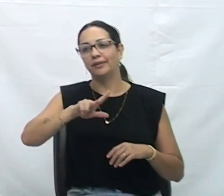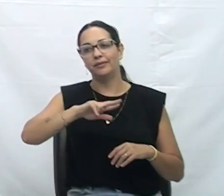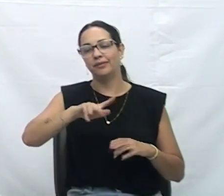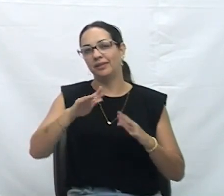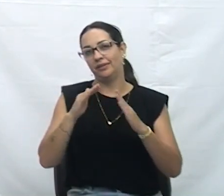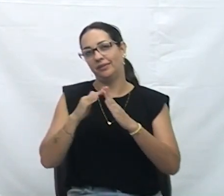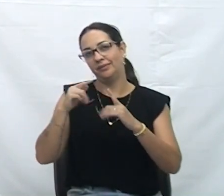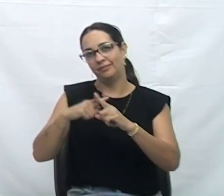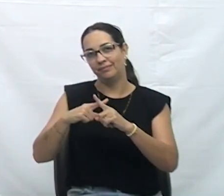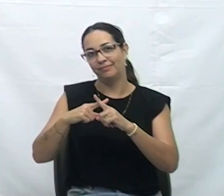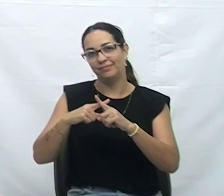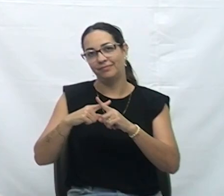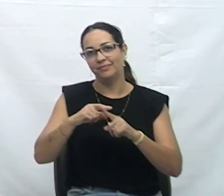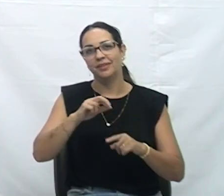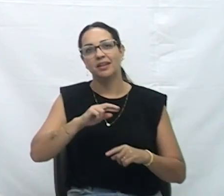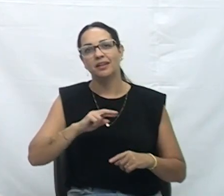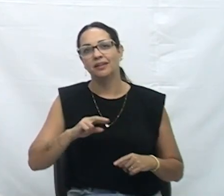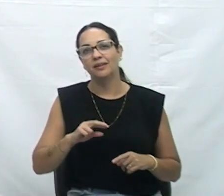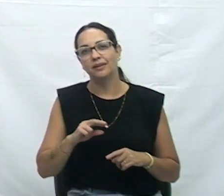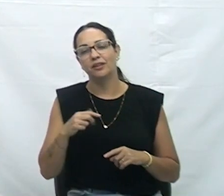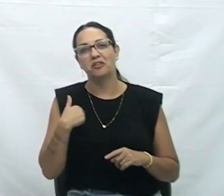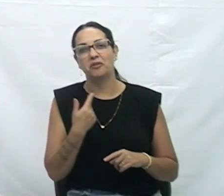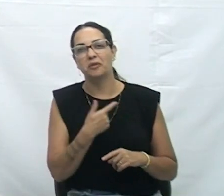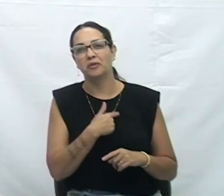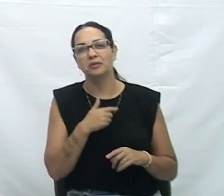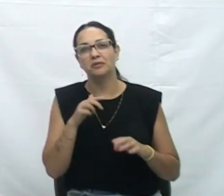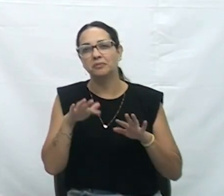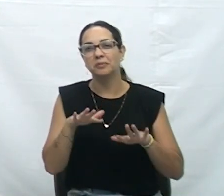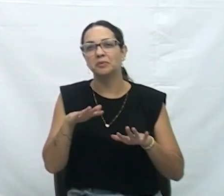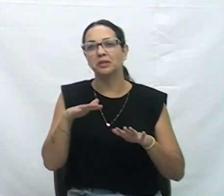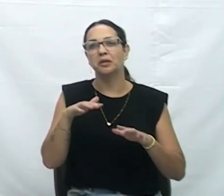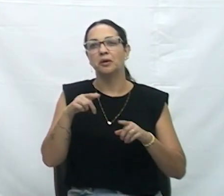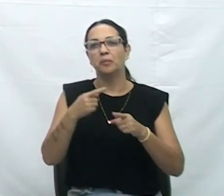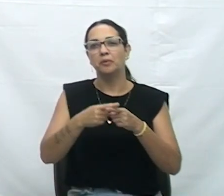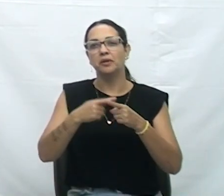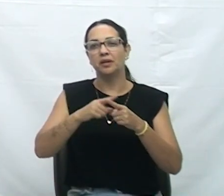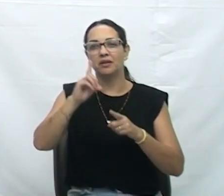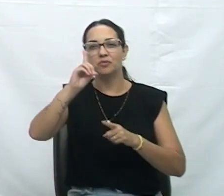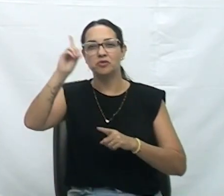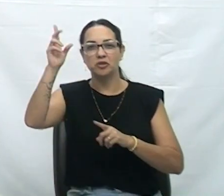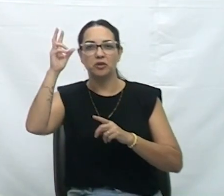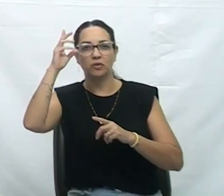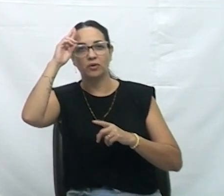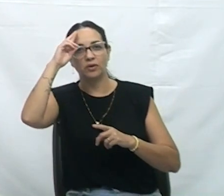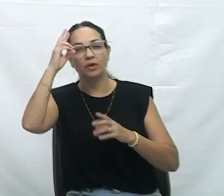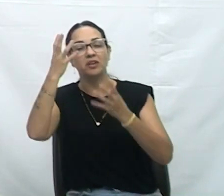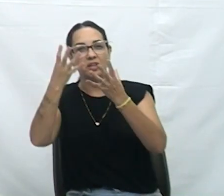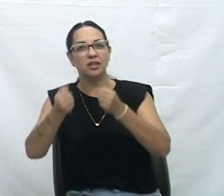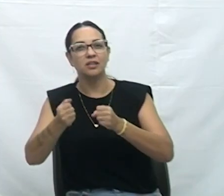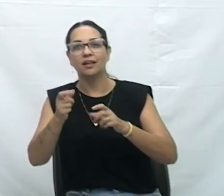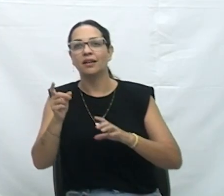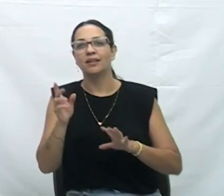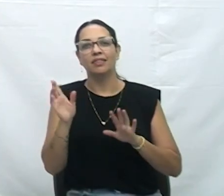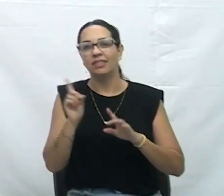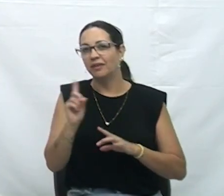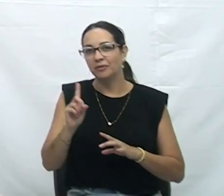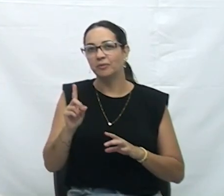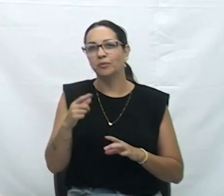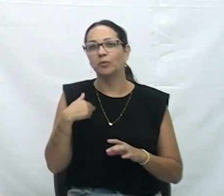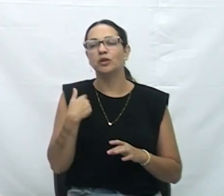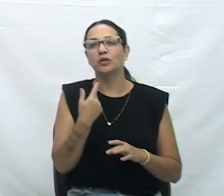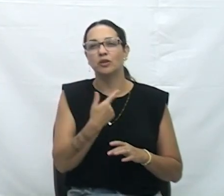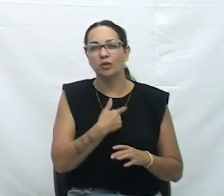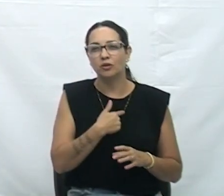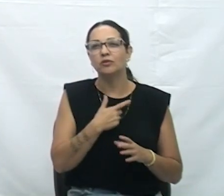pregação. Nós não estamos aqui porque Deus quis, mas sim pelo nosso espírito público, que é muito diferente.